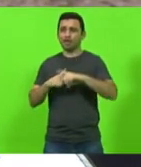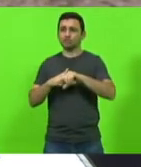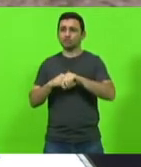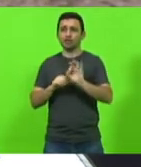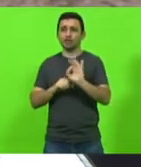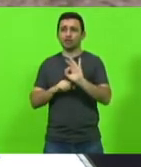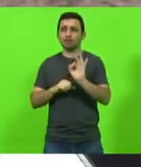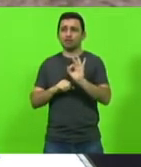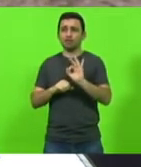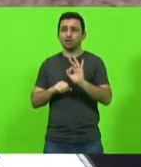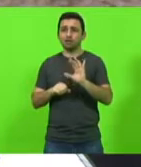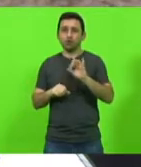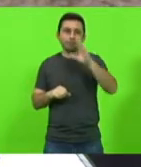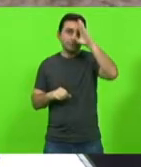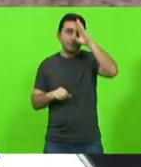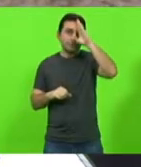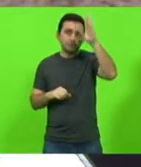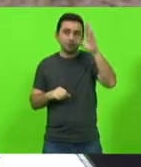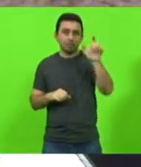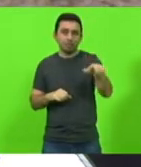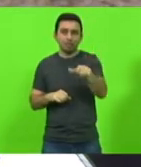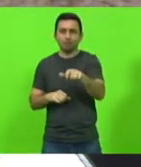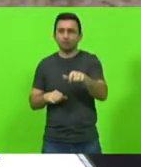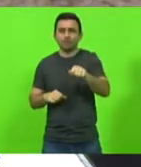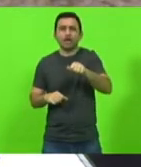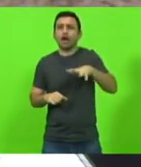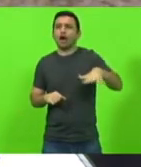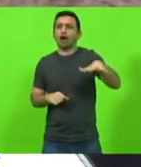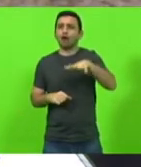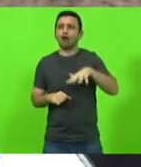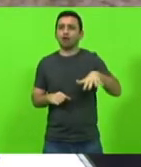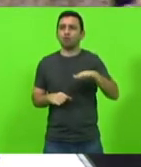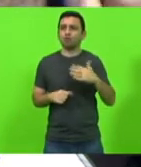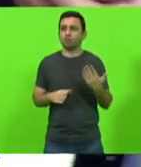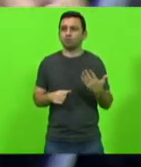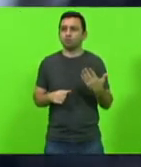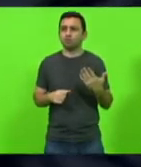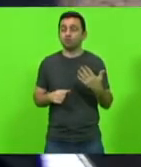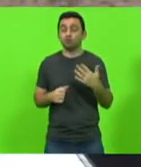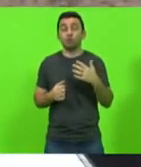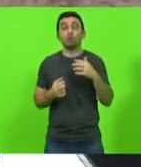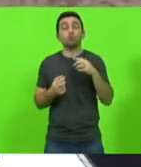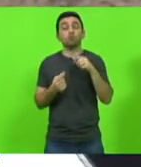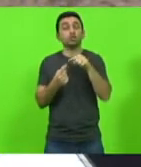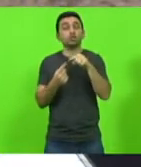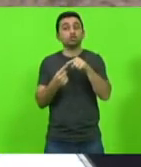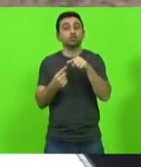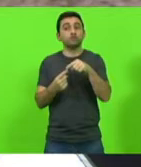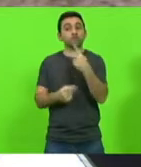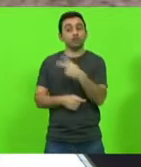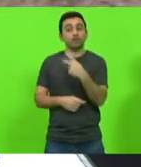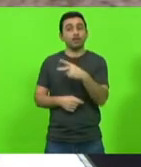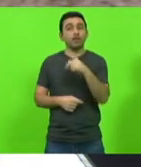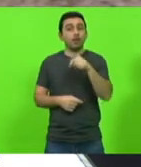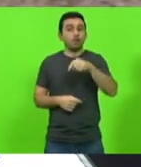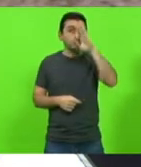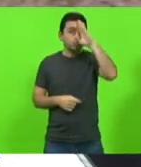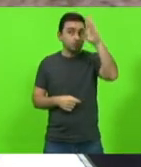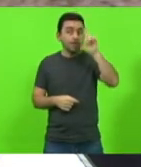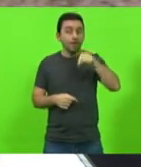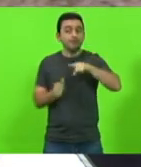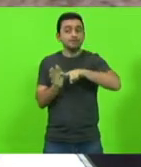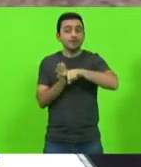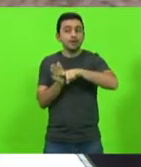estamos estabelecendo uma prioridade aqui genérica diferente da intenção do autor que era uma prioridade para exames